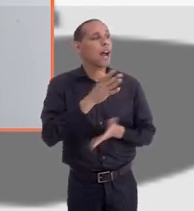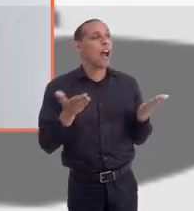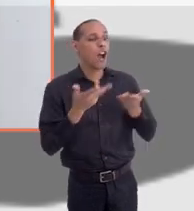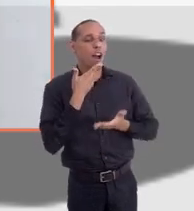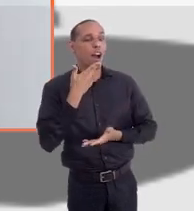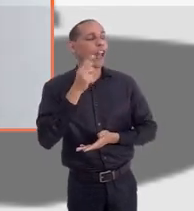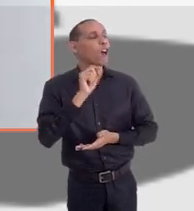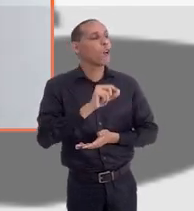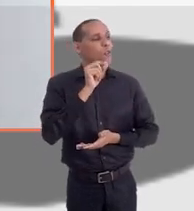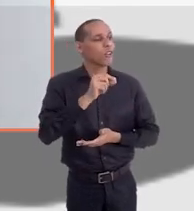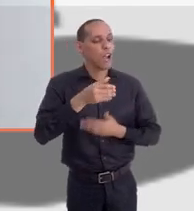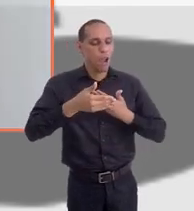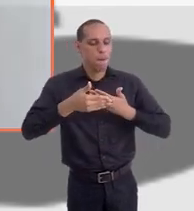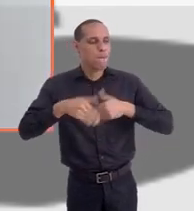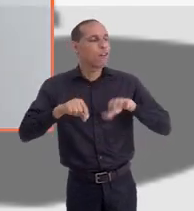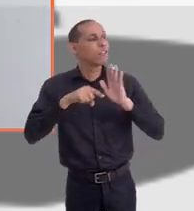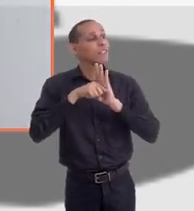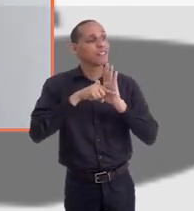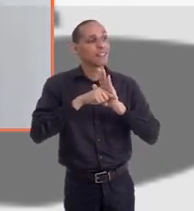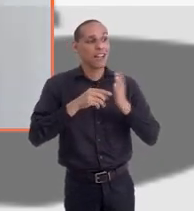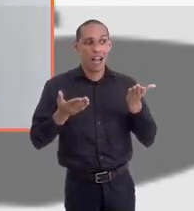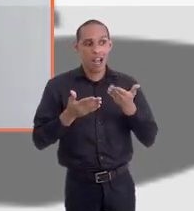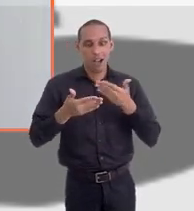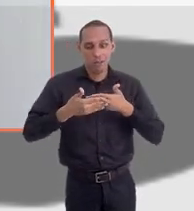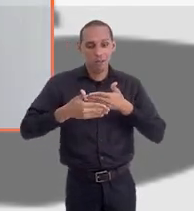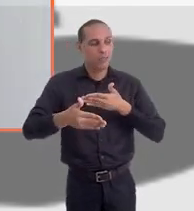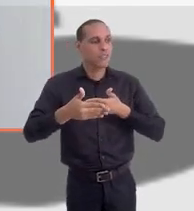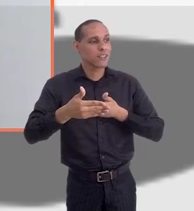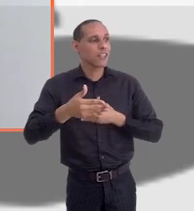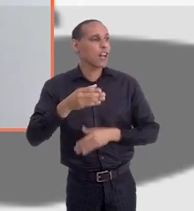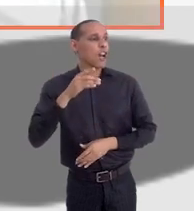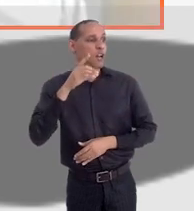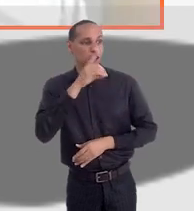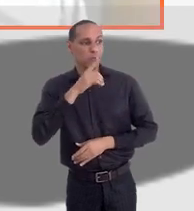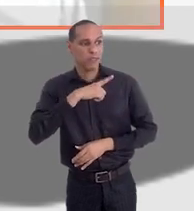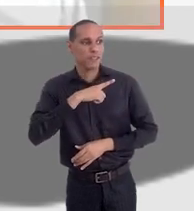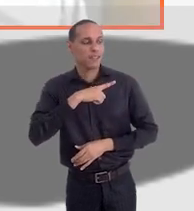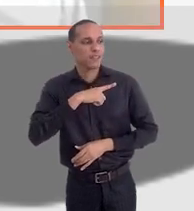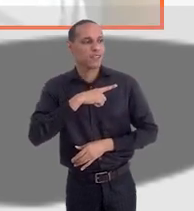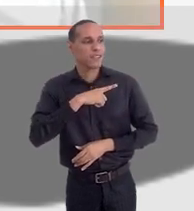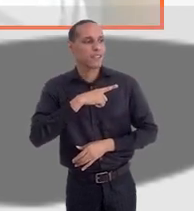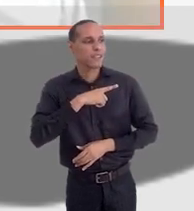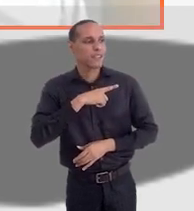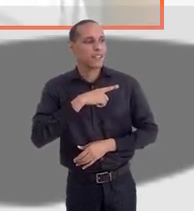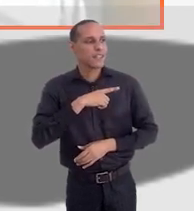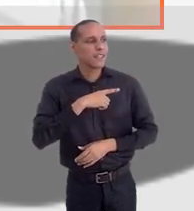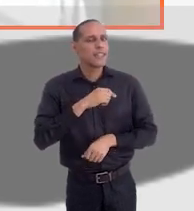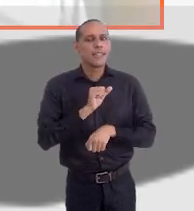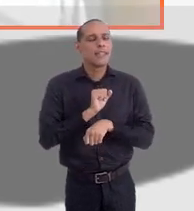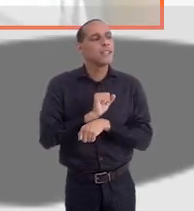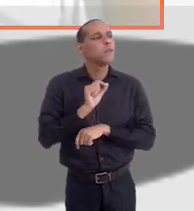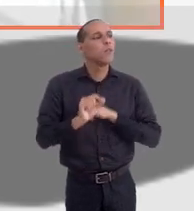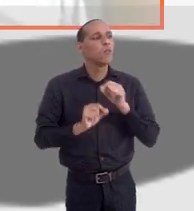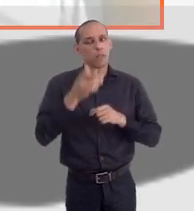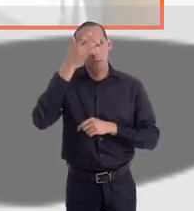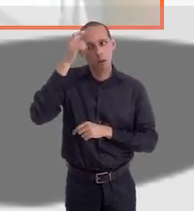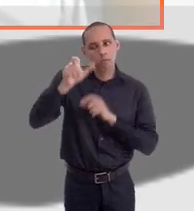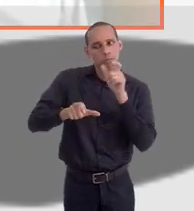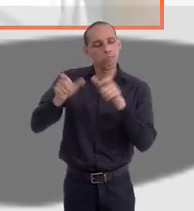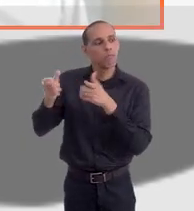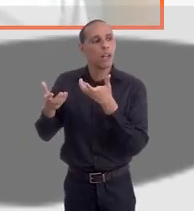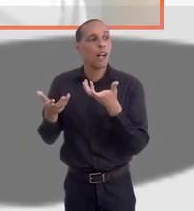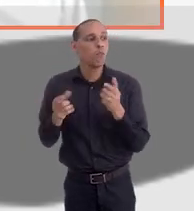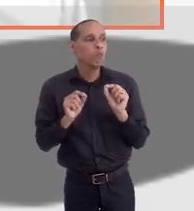falar sobre a prova para investigador, que acontece esse final de semana. A expectativa dos candidatos